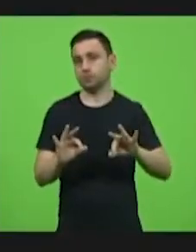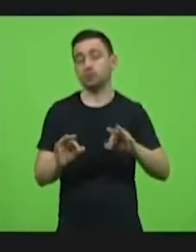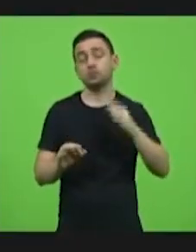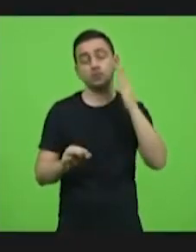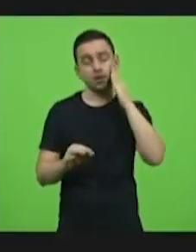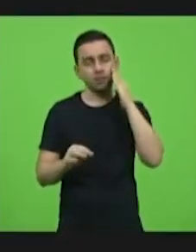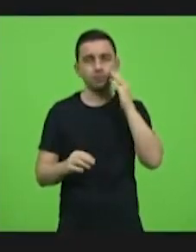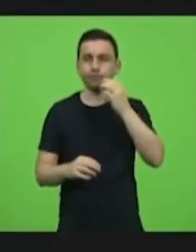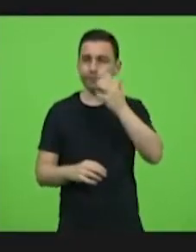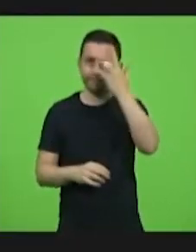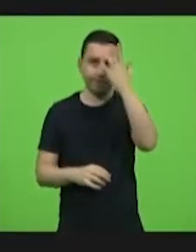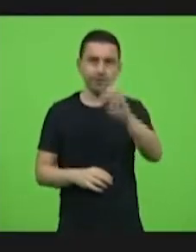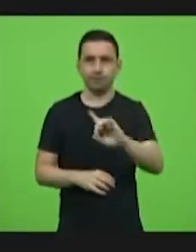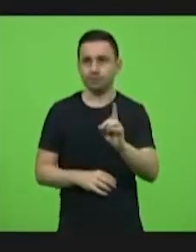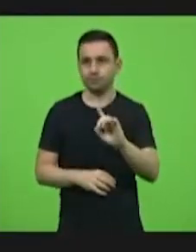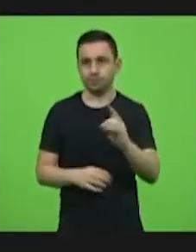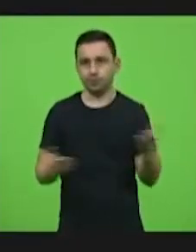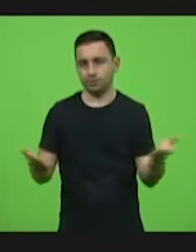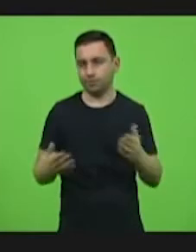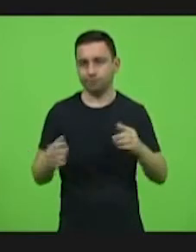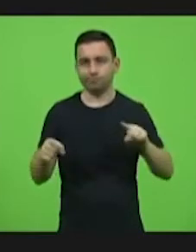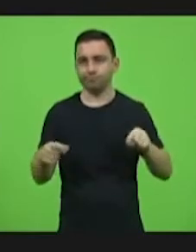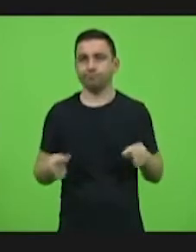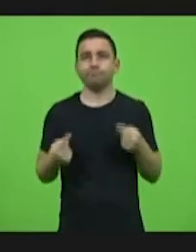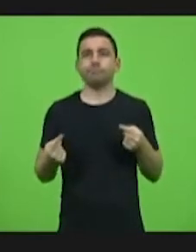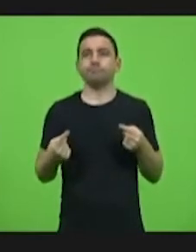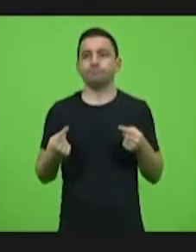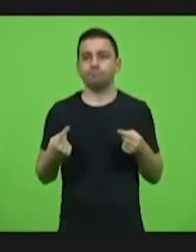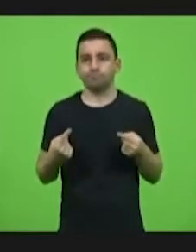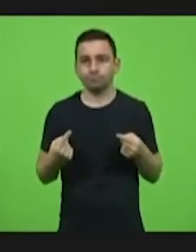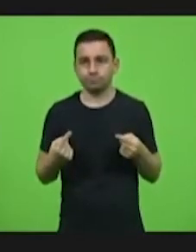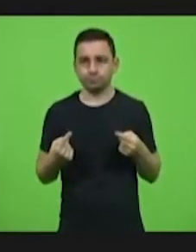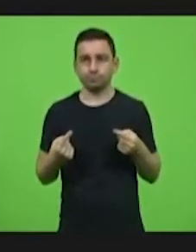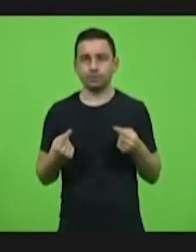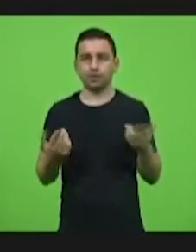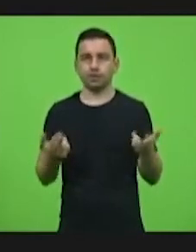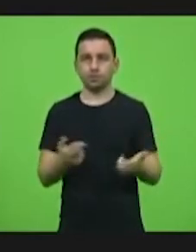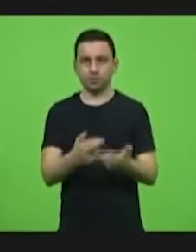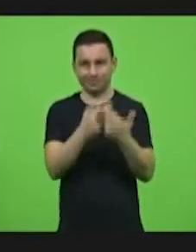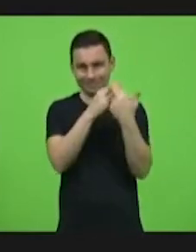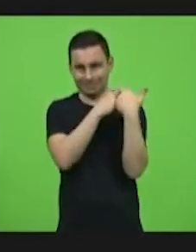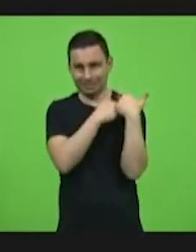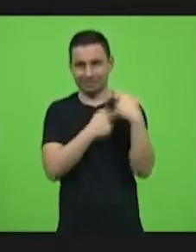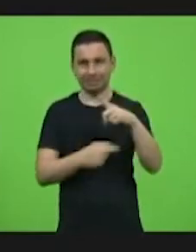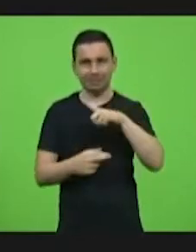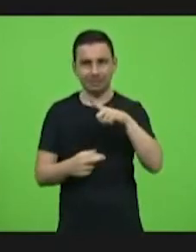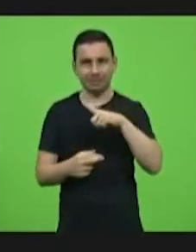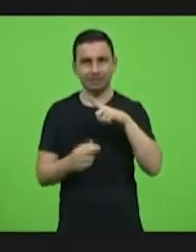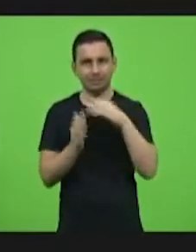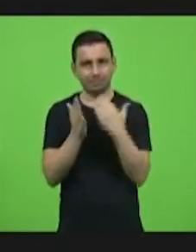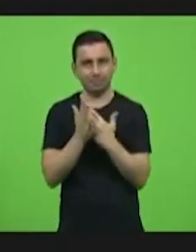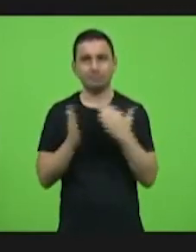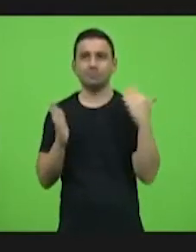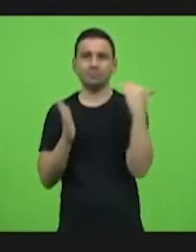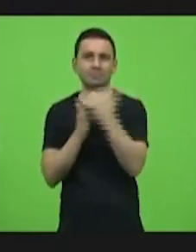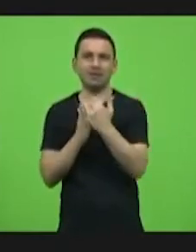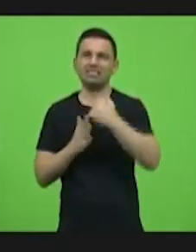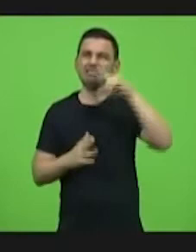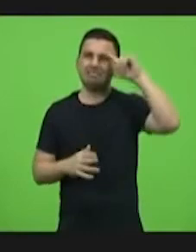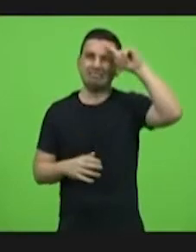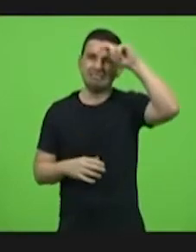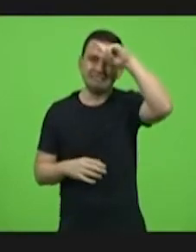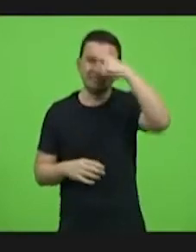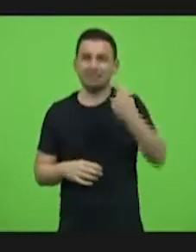o que está sendo enfrentado por ti. A responsabilidade grande que pesa sobre os ombros, o transtorno psicológico,